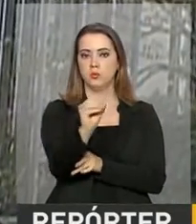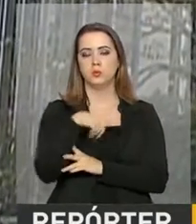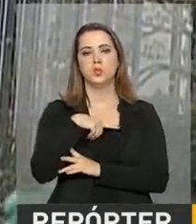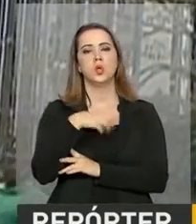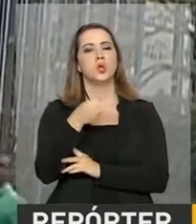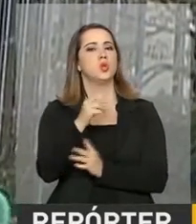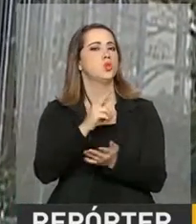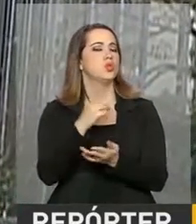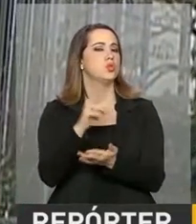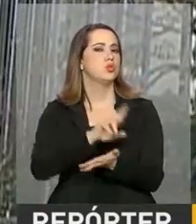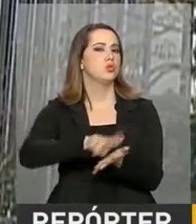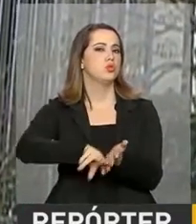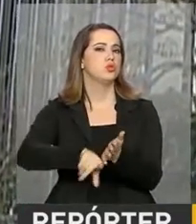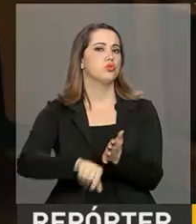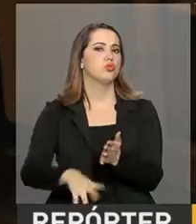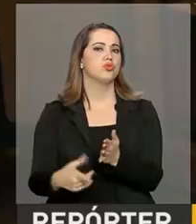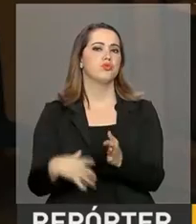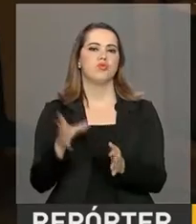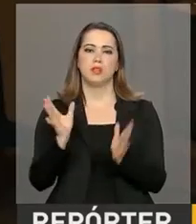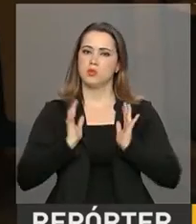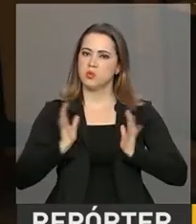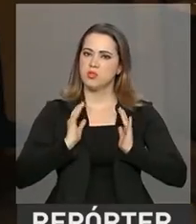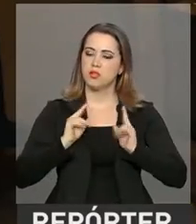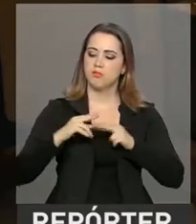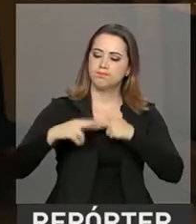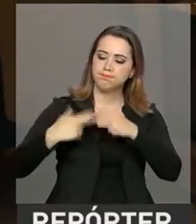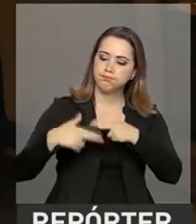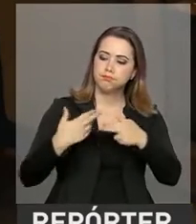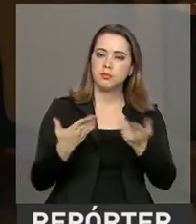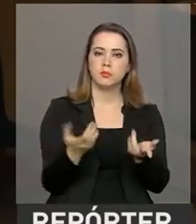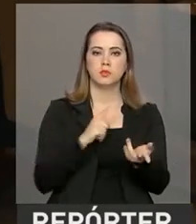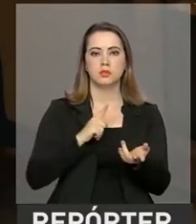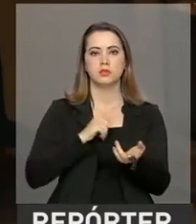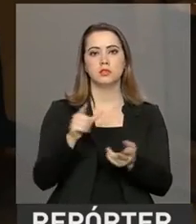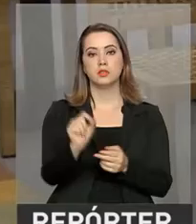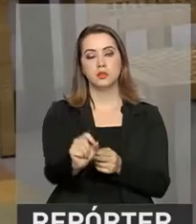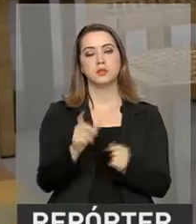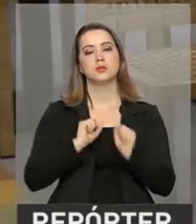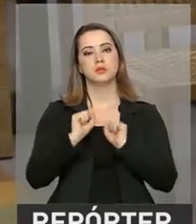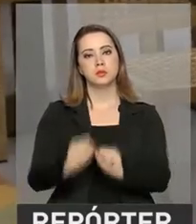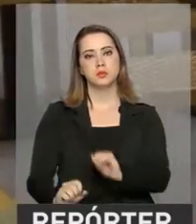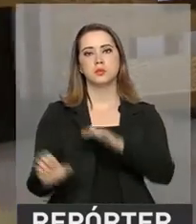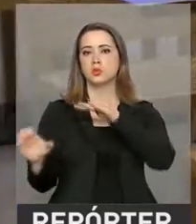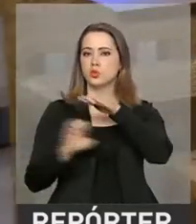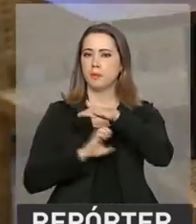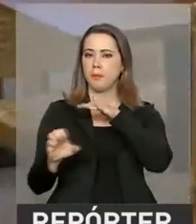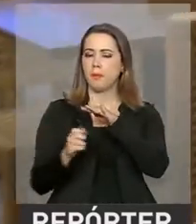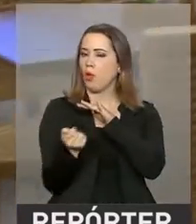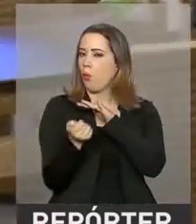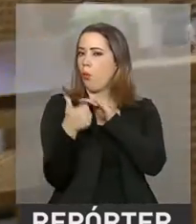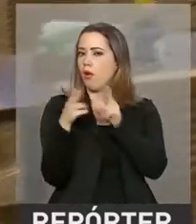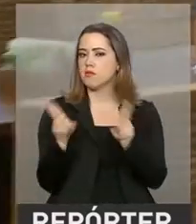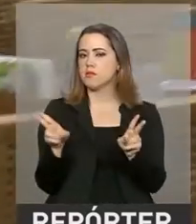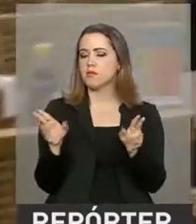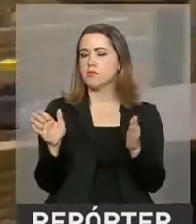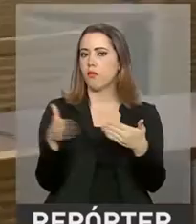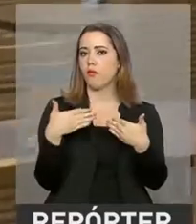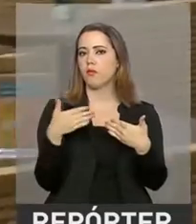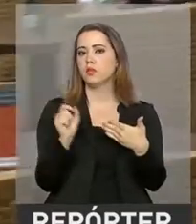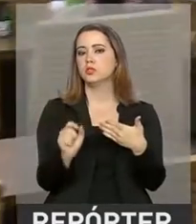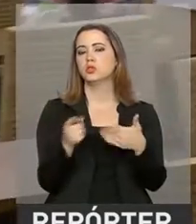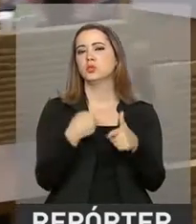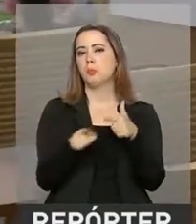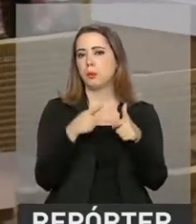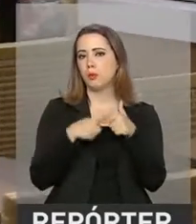bilhões até 2017. E os ativos poderão ser comprados de empresas em recuperação judicial ou em crise